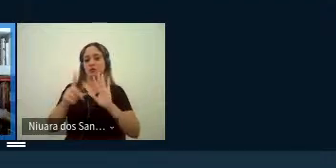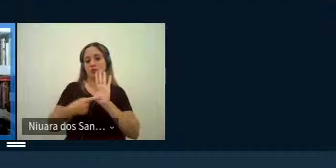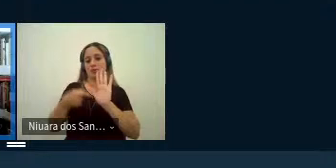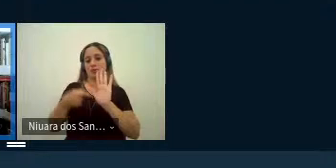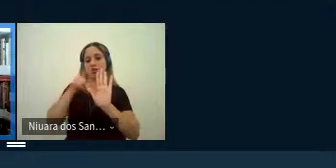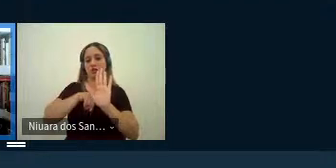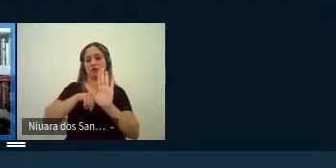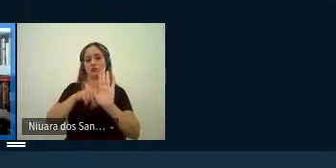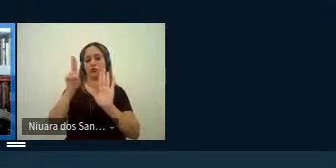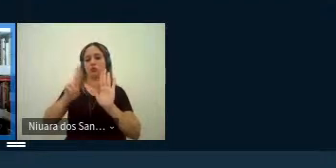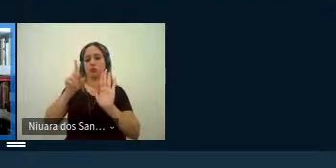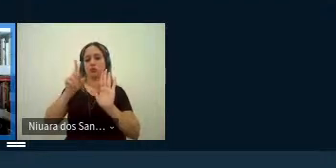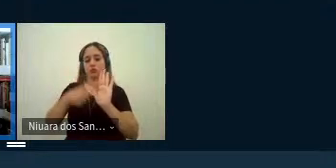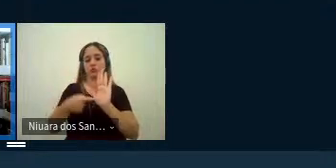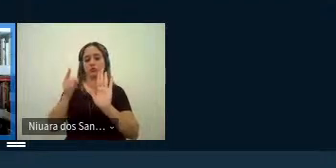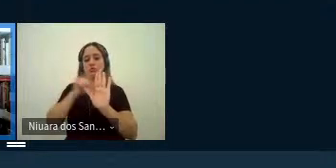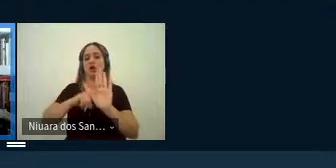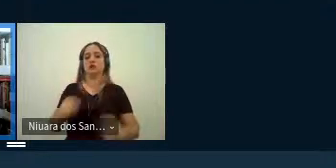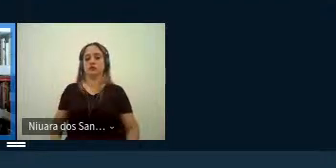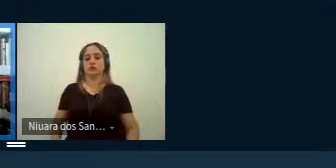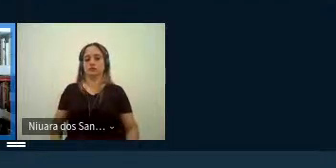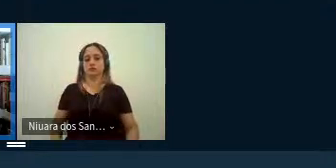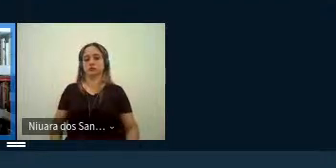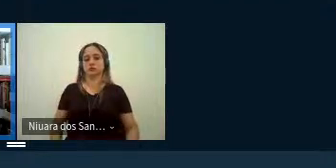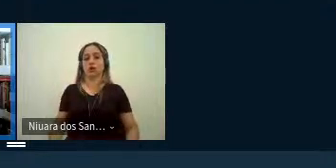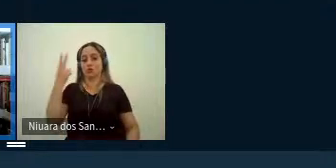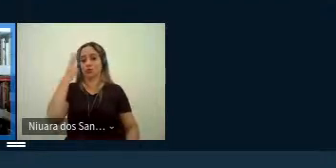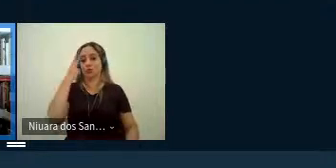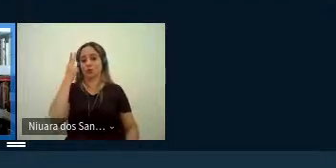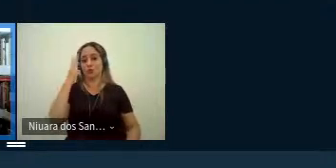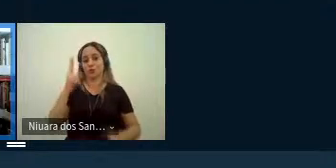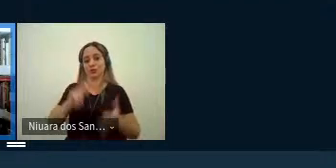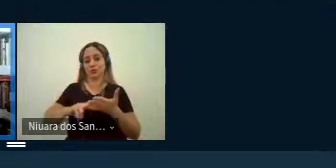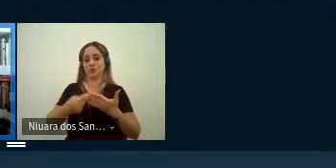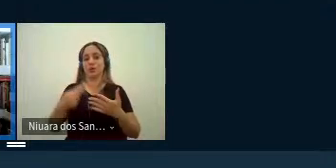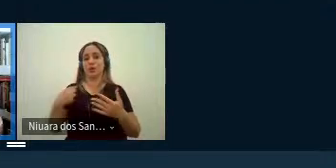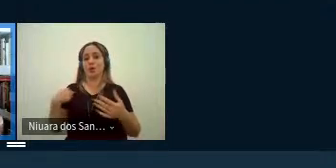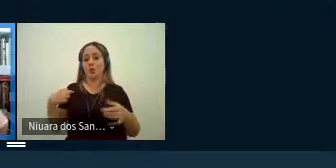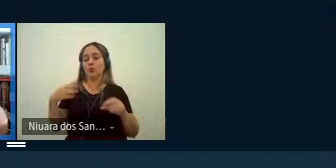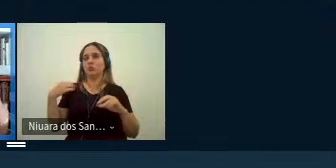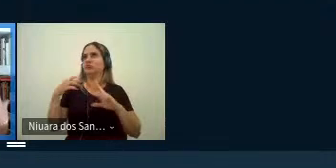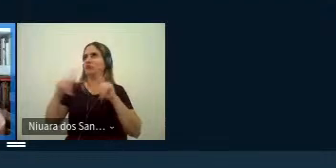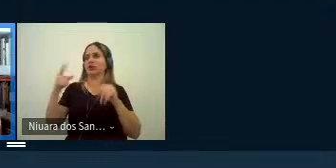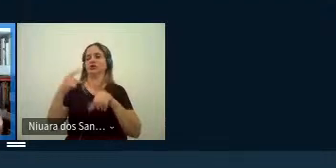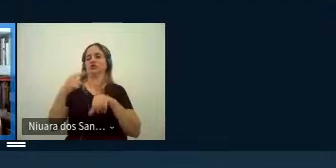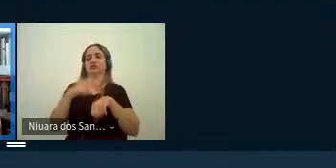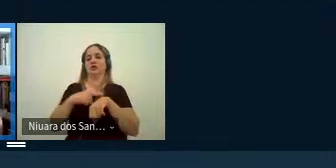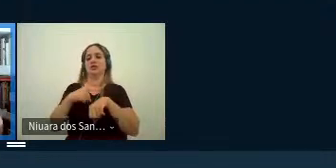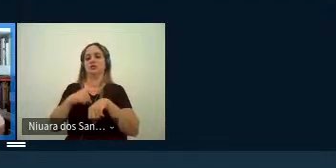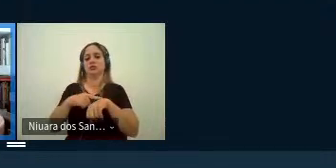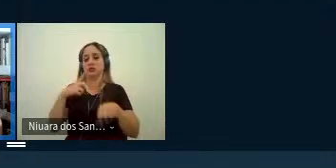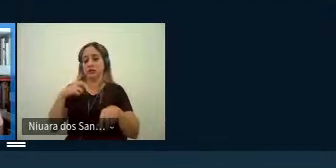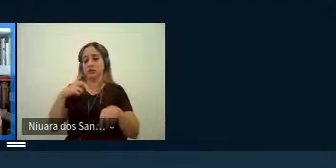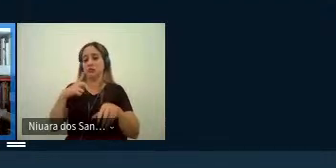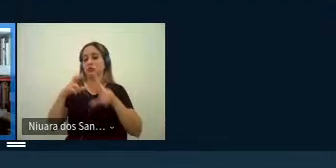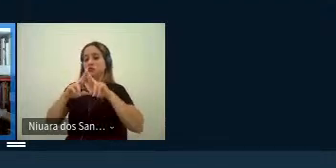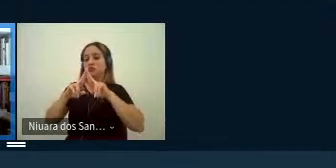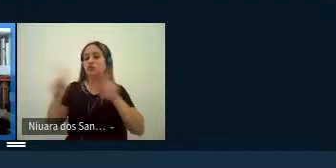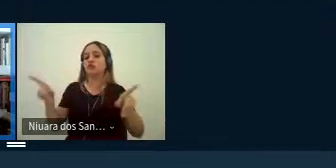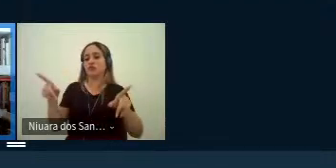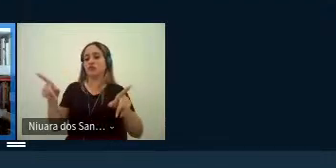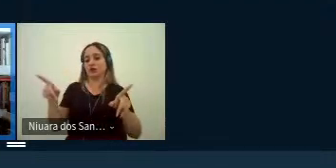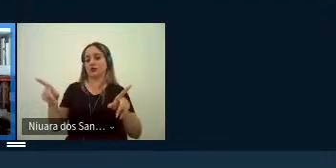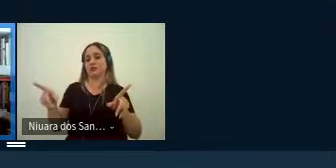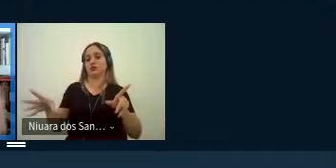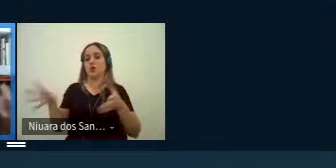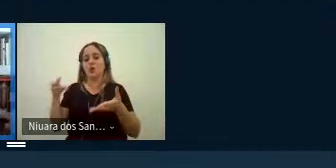muito comuns no campo da tradução em diferentes épocas nós temos aí diferentes empregos